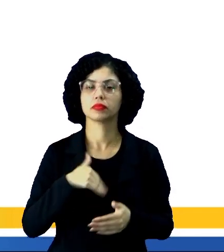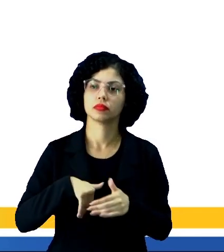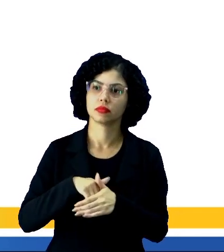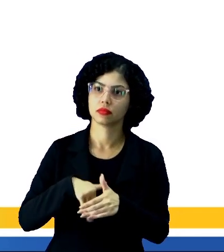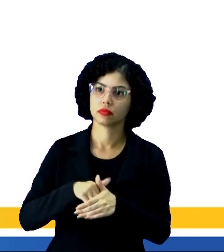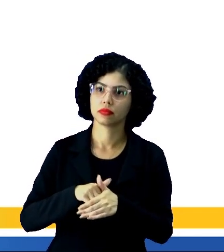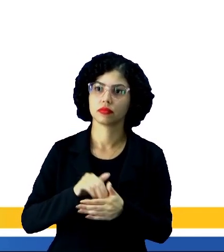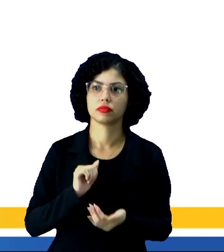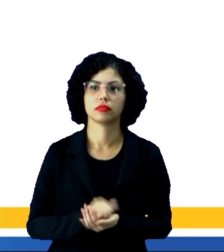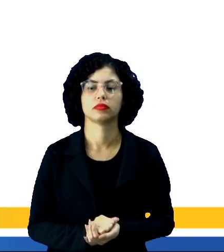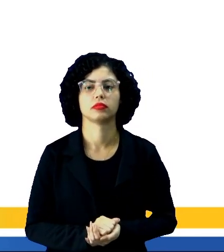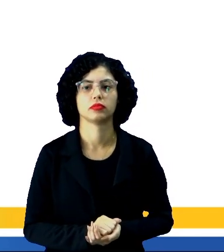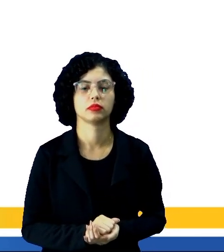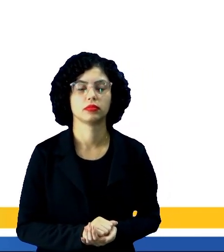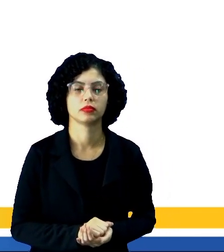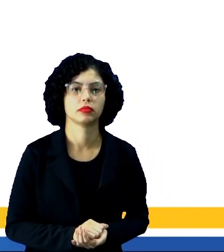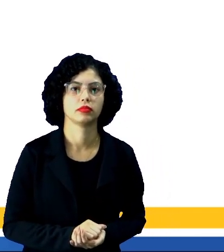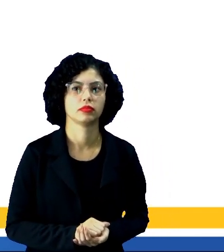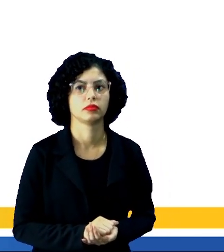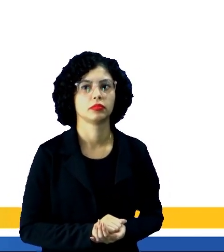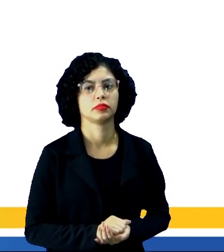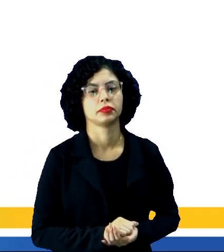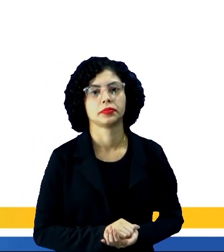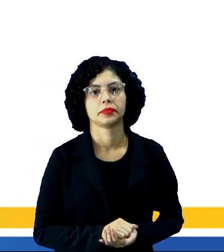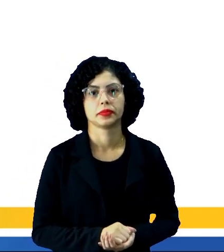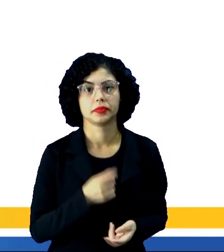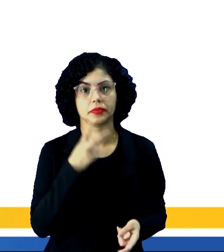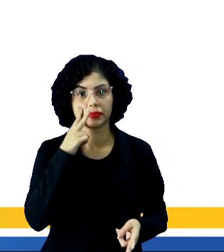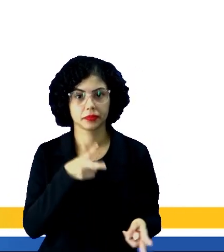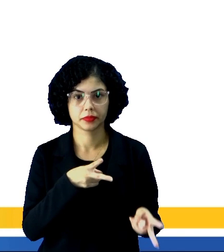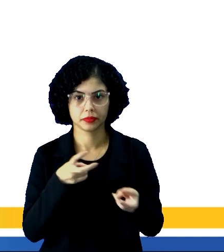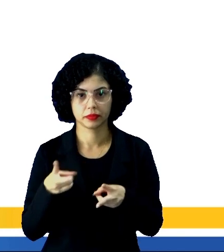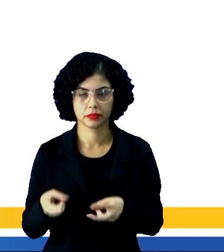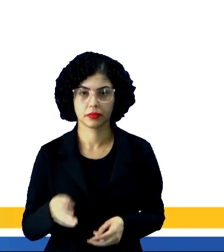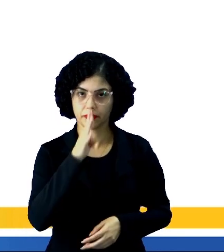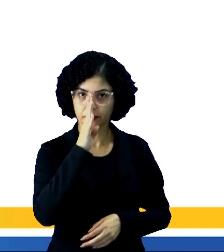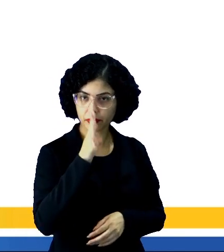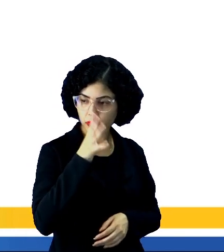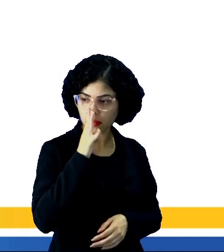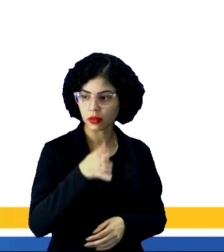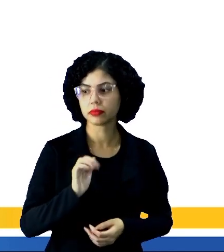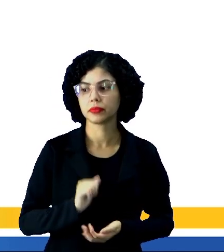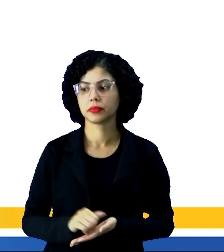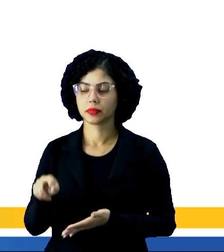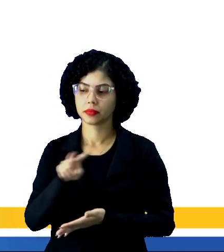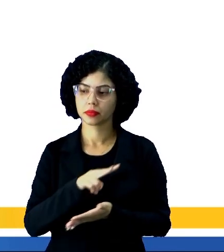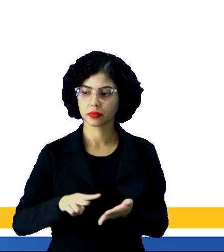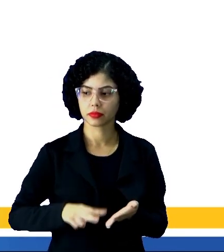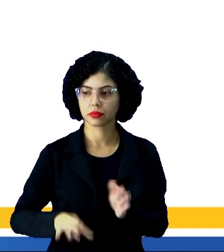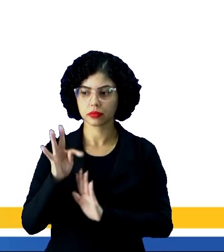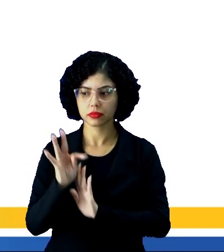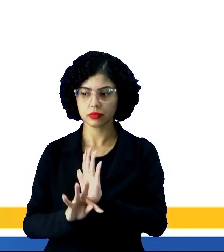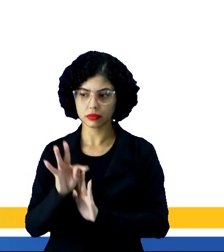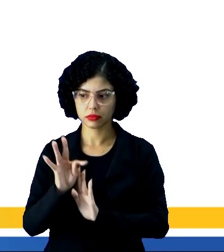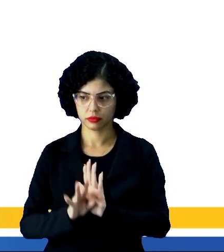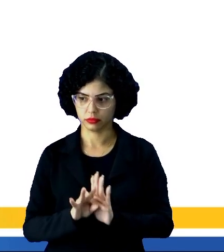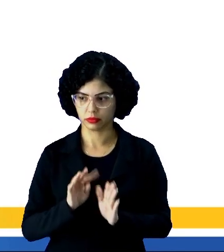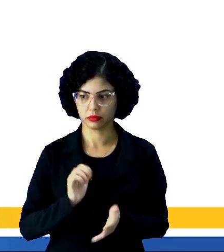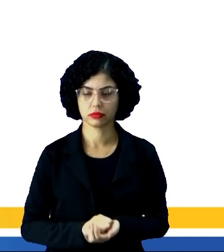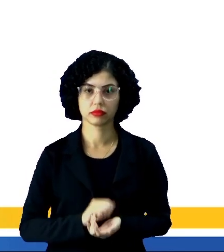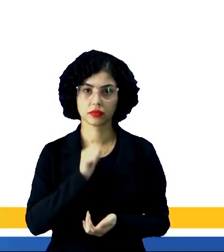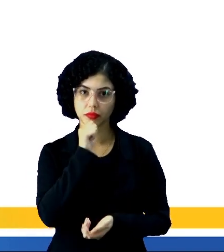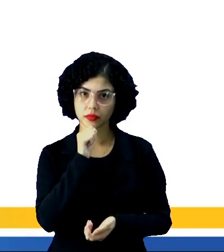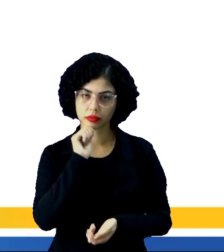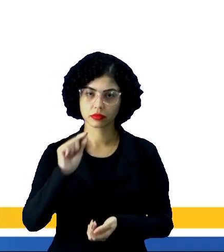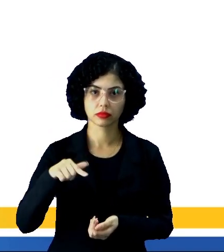jogador, tá bom? Então, você tem de observar, ser crítico ao ler um texto, mas observar